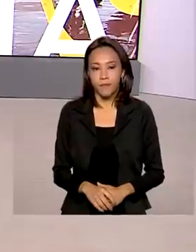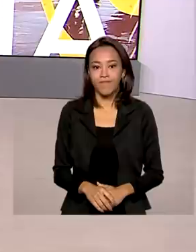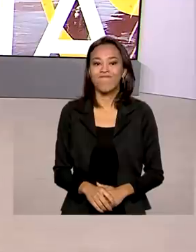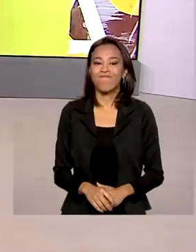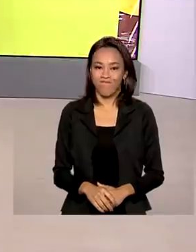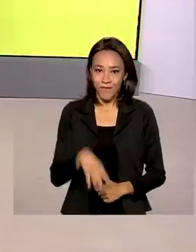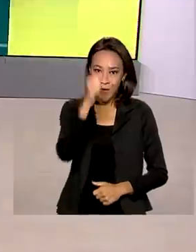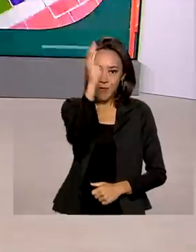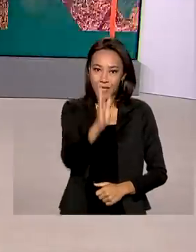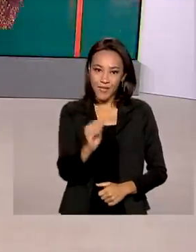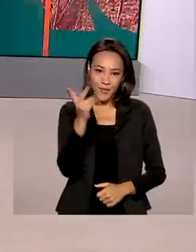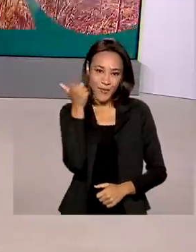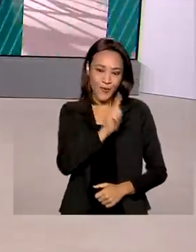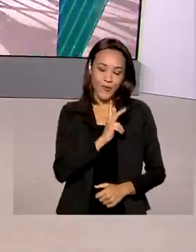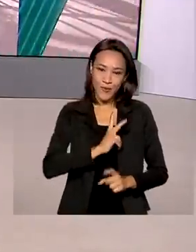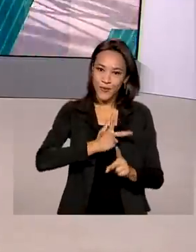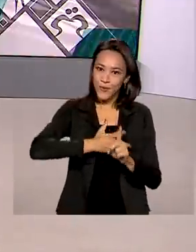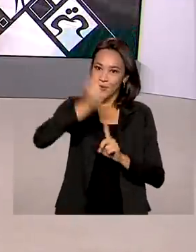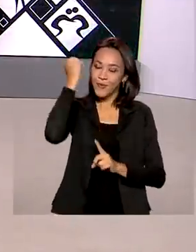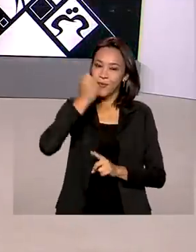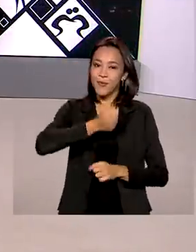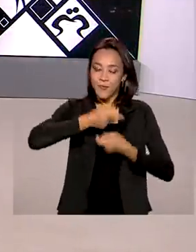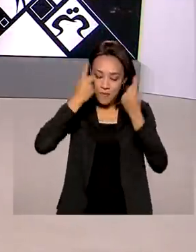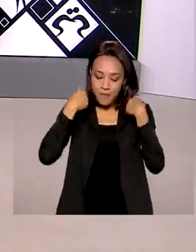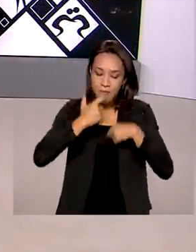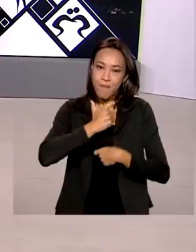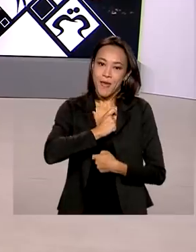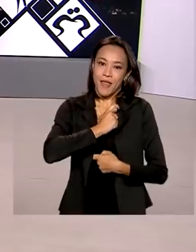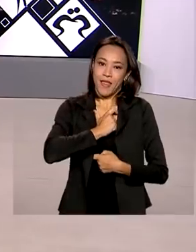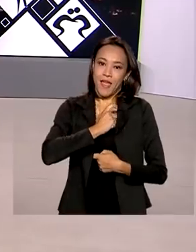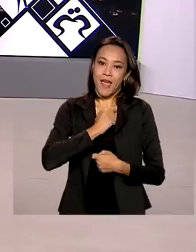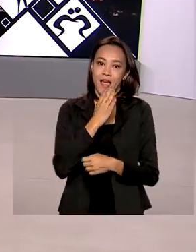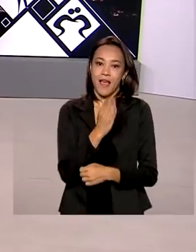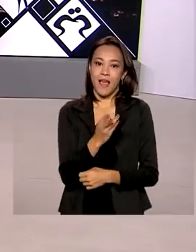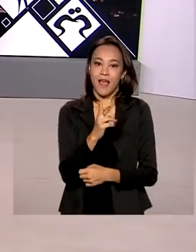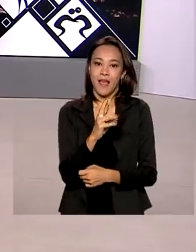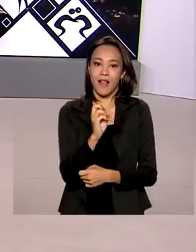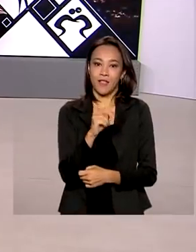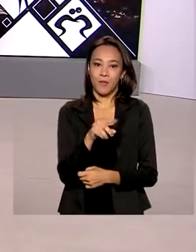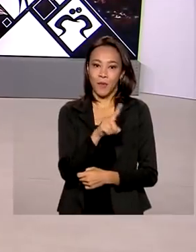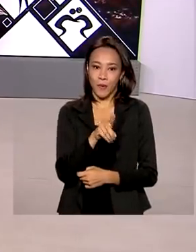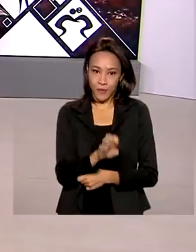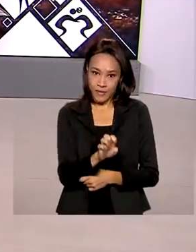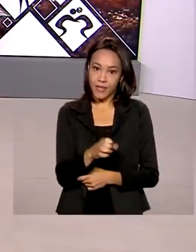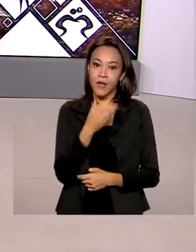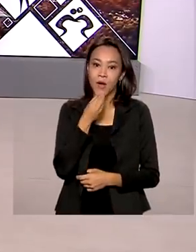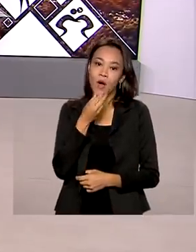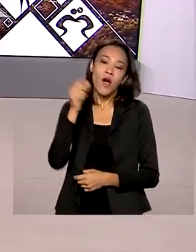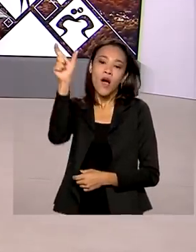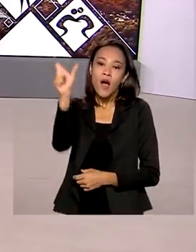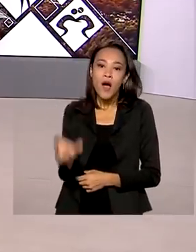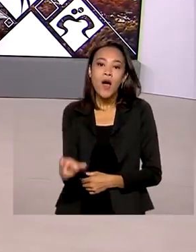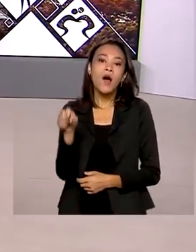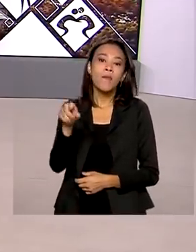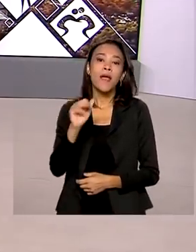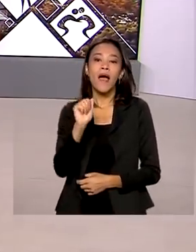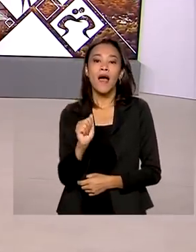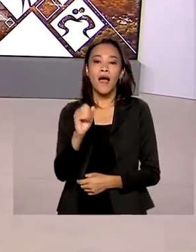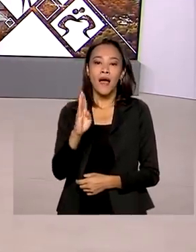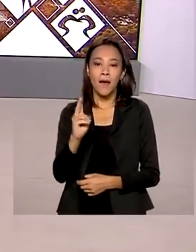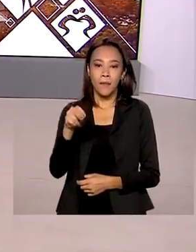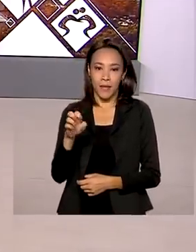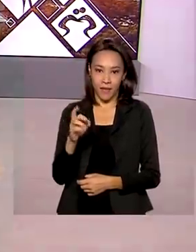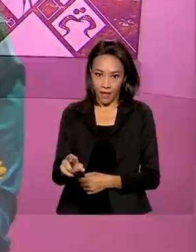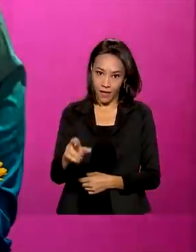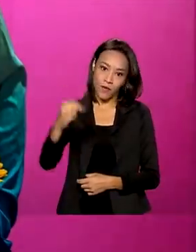Brasil conquistou medalha de bronze nessa madrugada em Tóquio. O sargento do Exército, Abner Teixeira, ficou em terceiro lugar nas